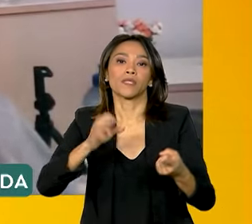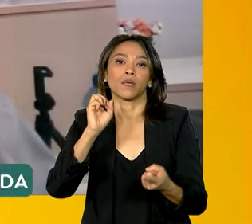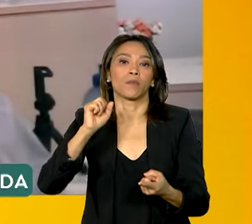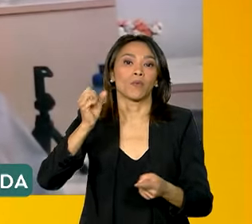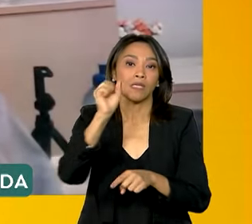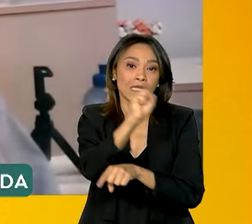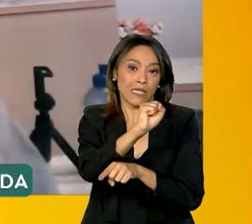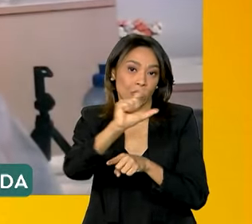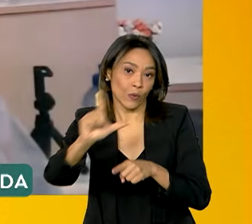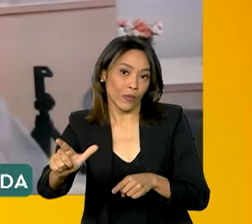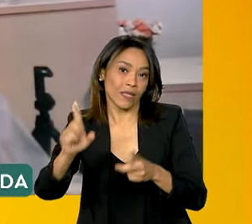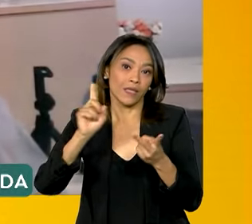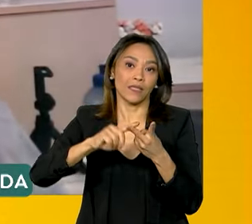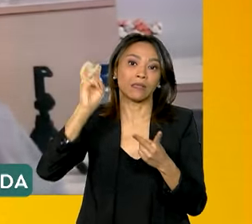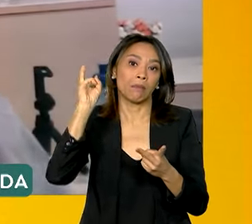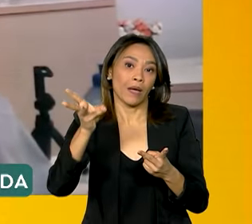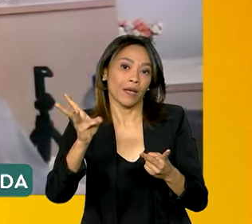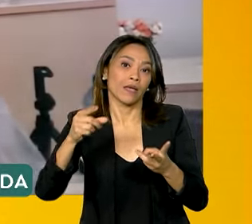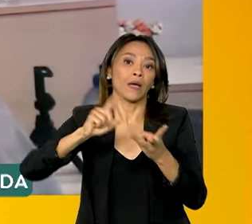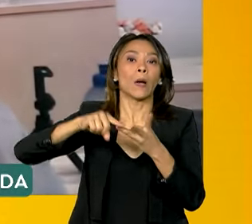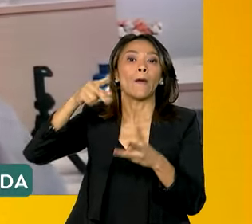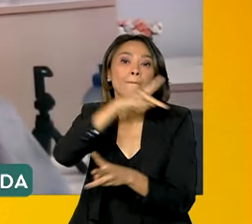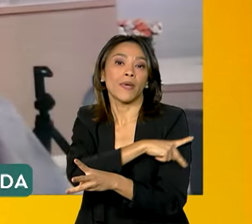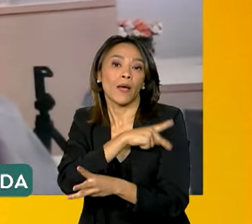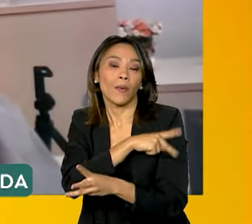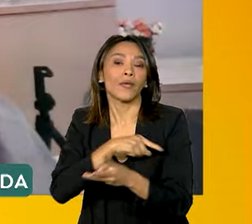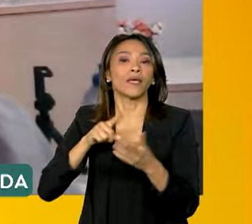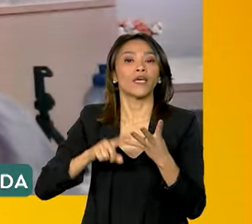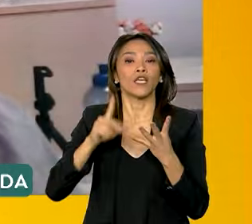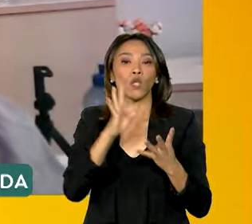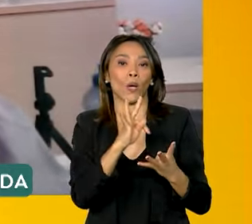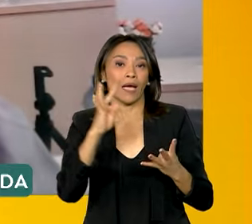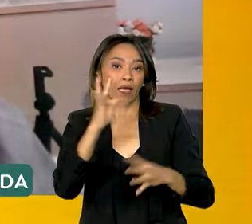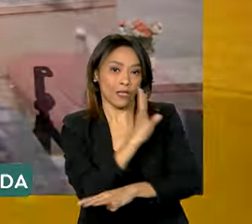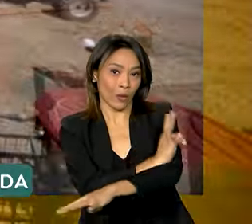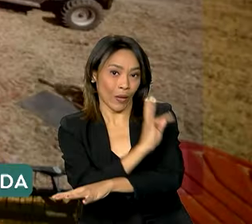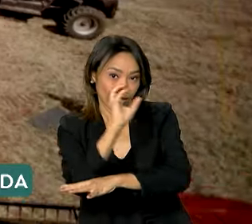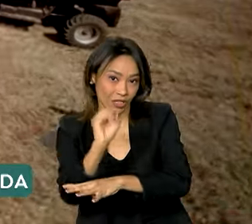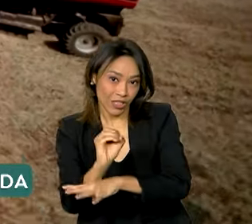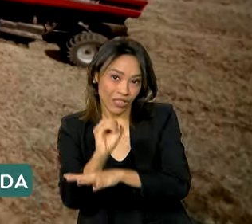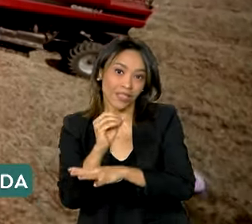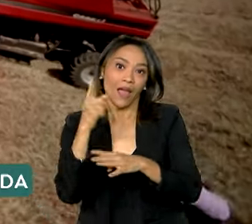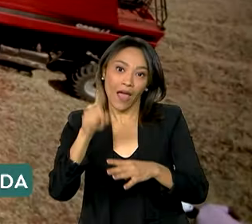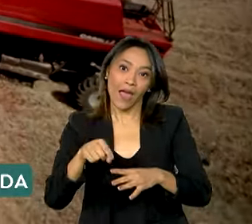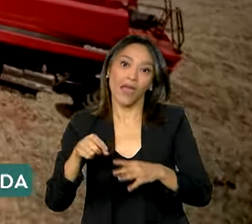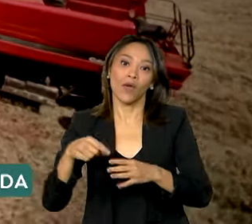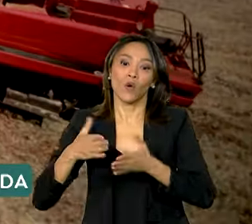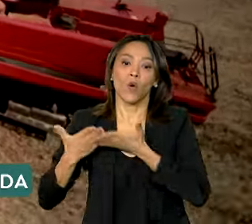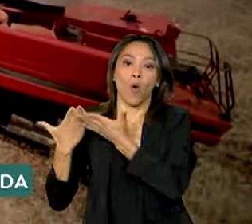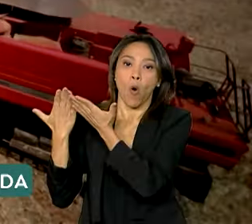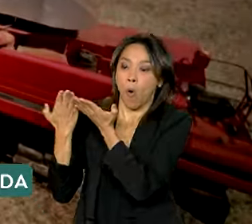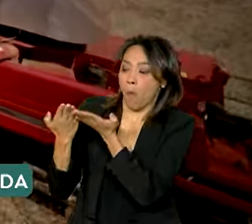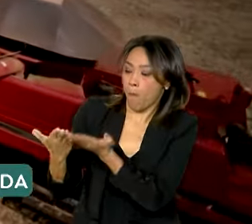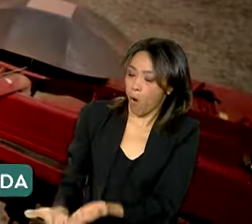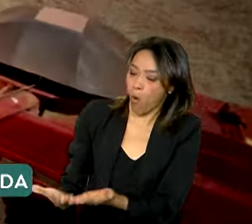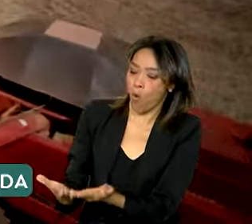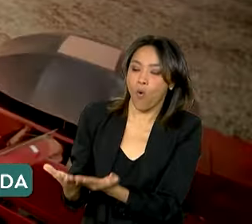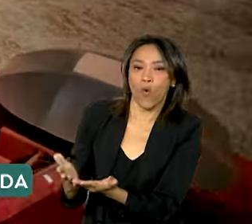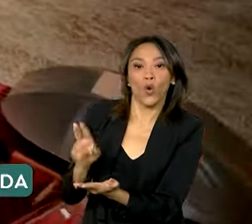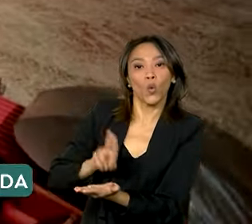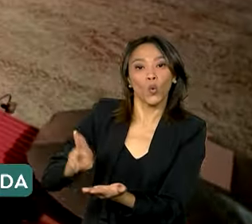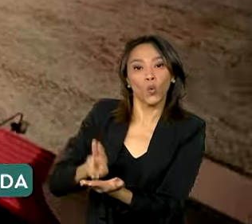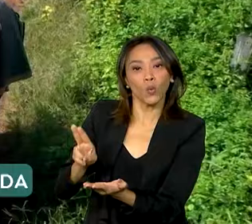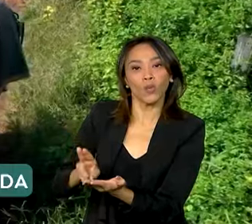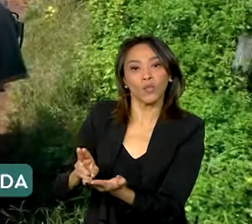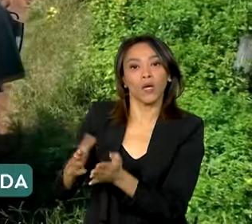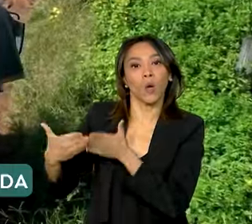Luís, sobretudo Maranhão, Piauí e Tocantins, foi feita pelo porto de Itaqui, né? Então, praticamente